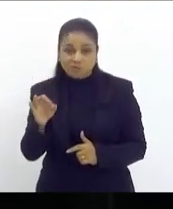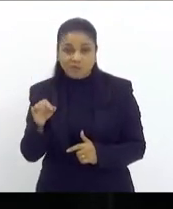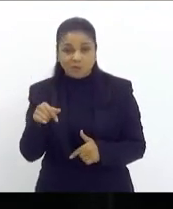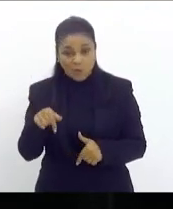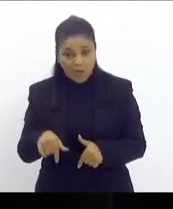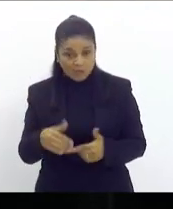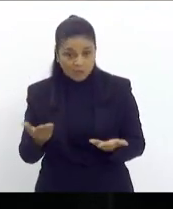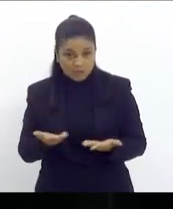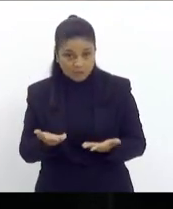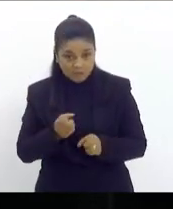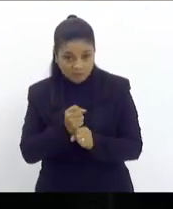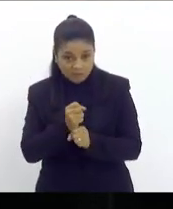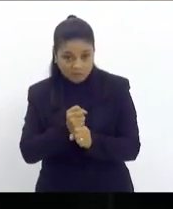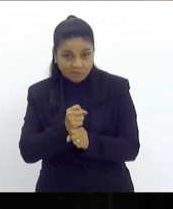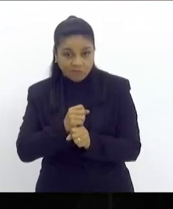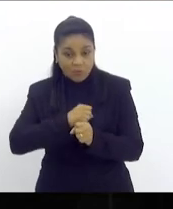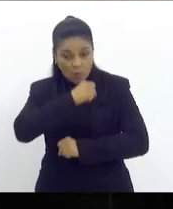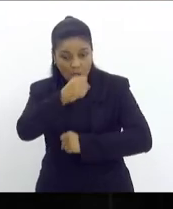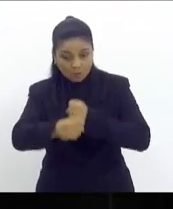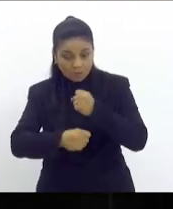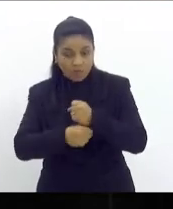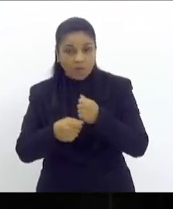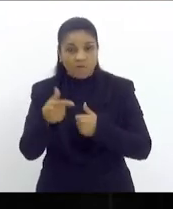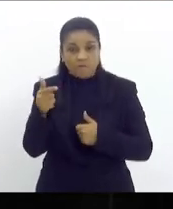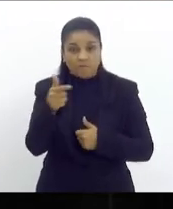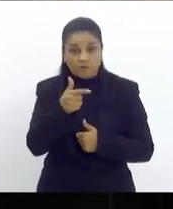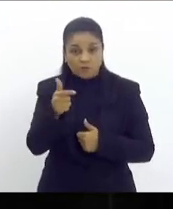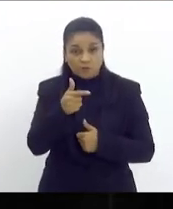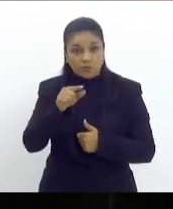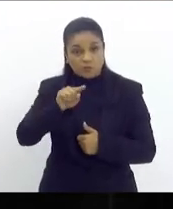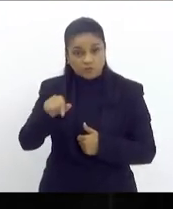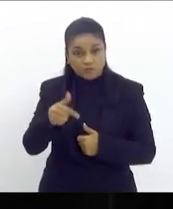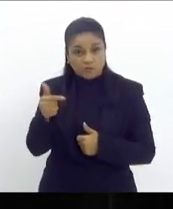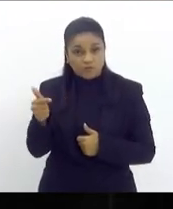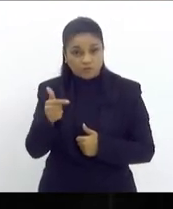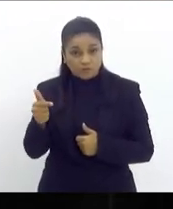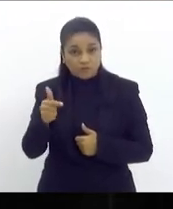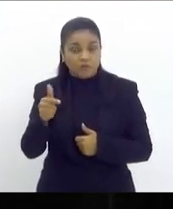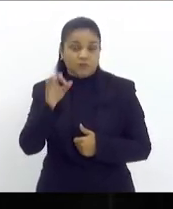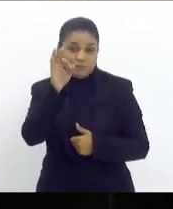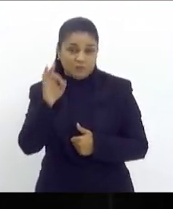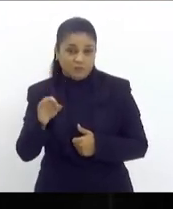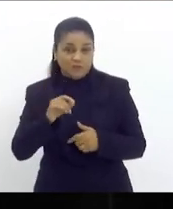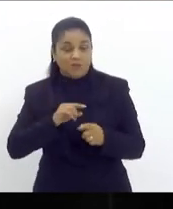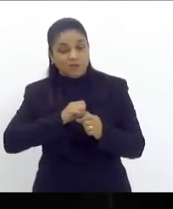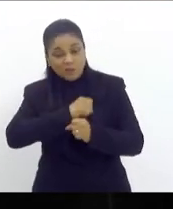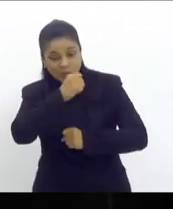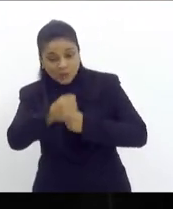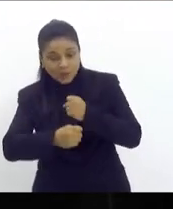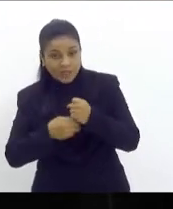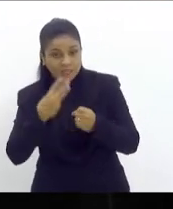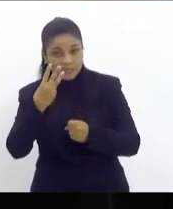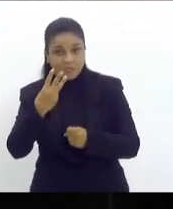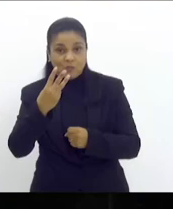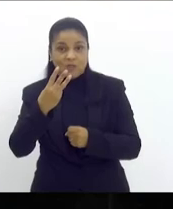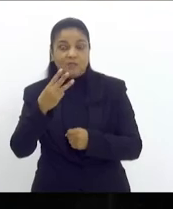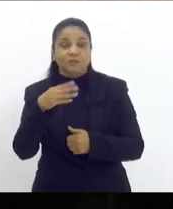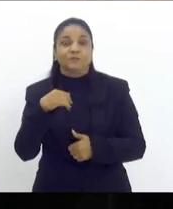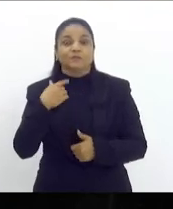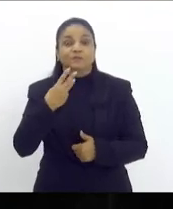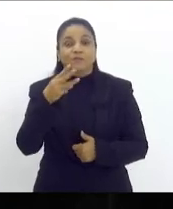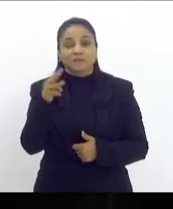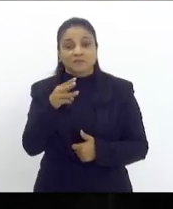ano que vem 22,22 no terceiro ano 33 e 33 depois